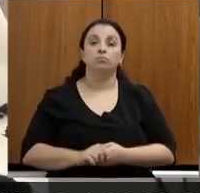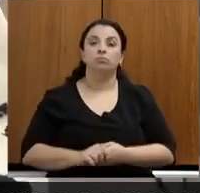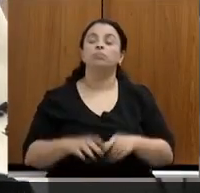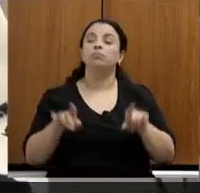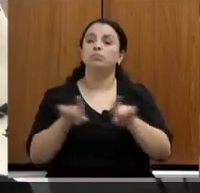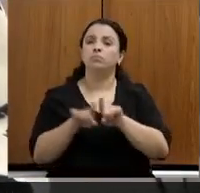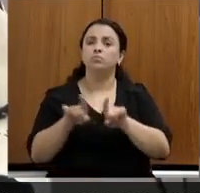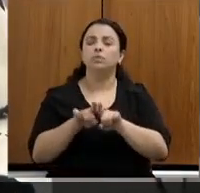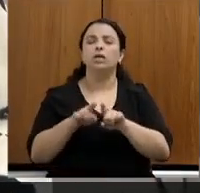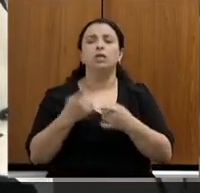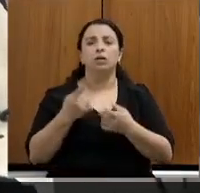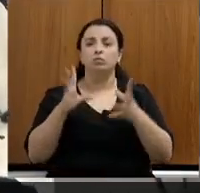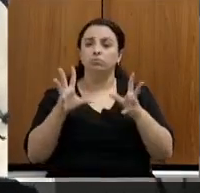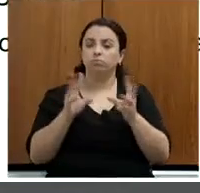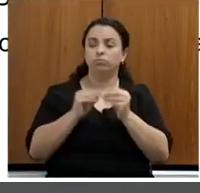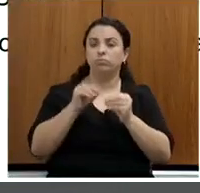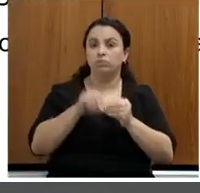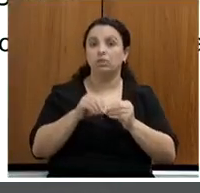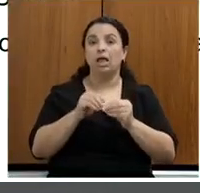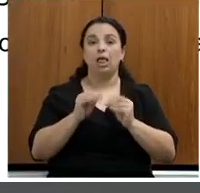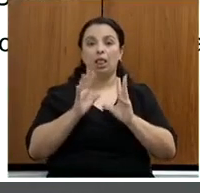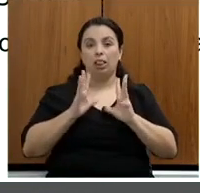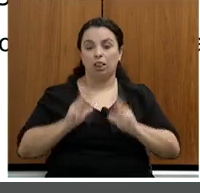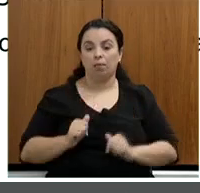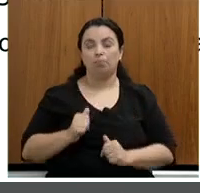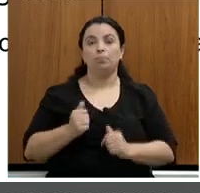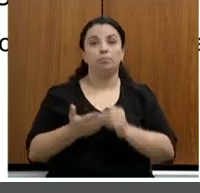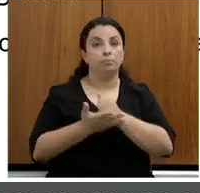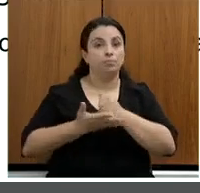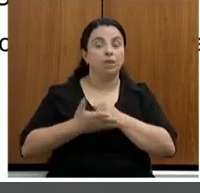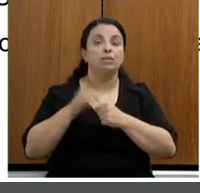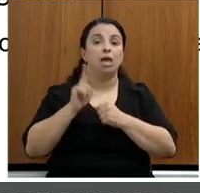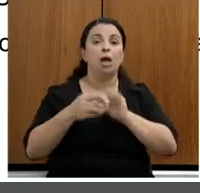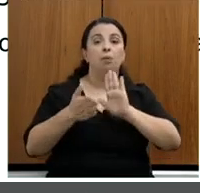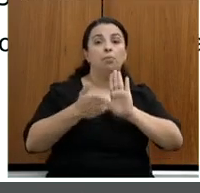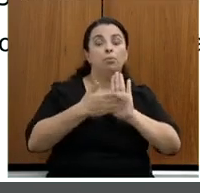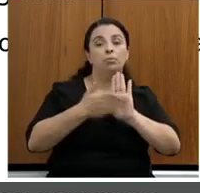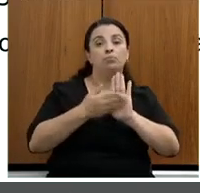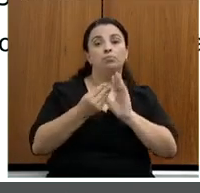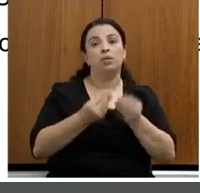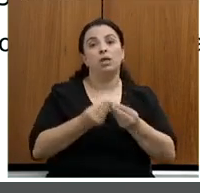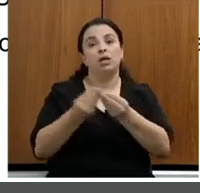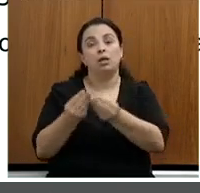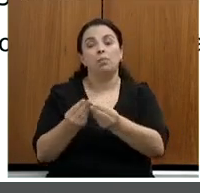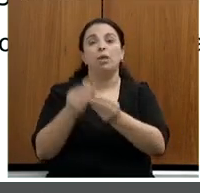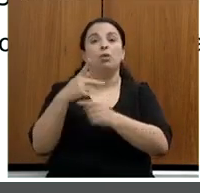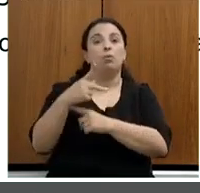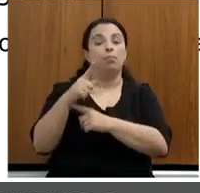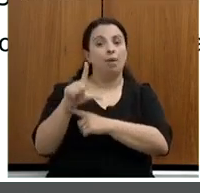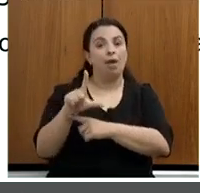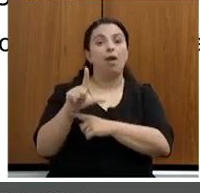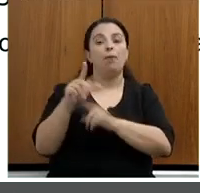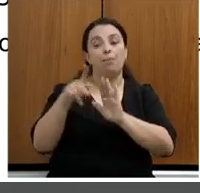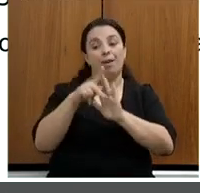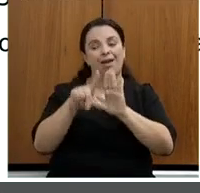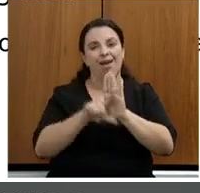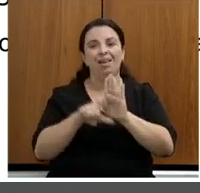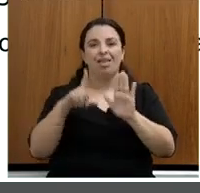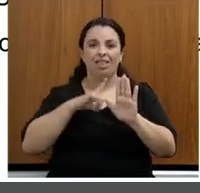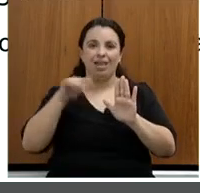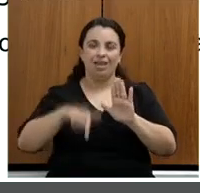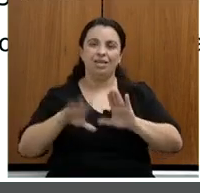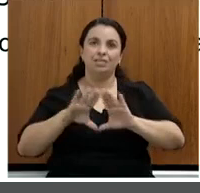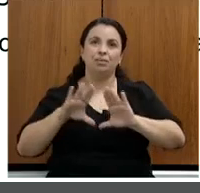resultado na área de saneamento foi a proposição e o encaminhamento do PL, que também tramita nessa Assembleia, o 2